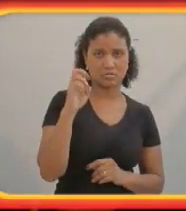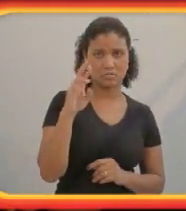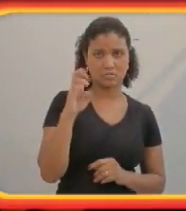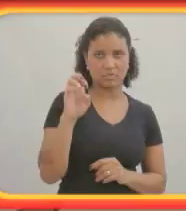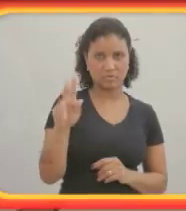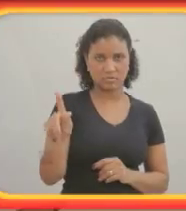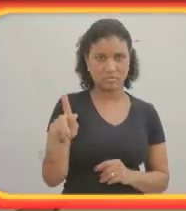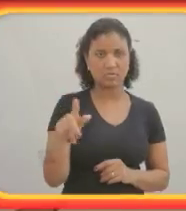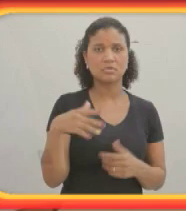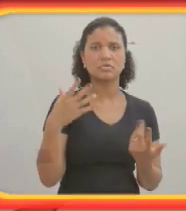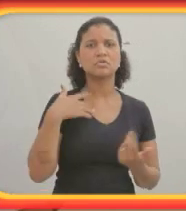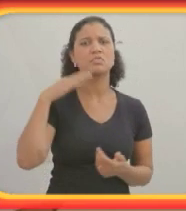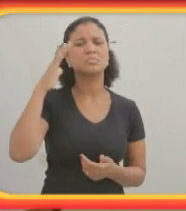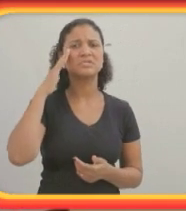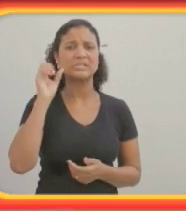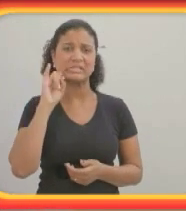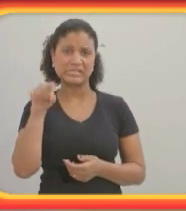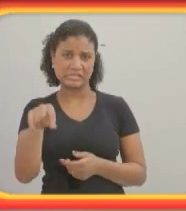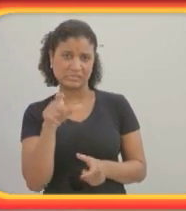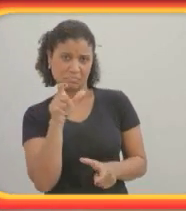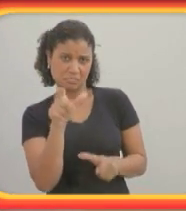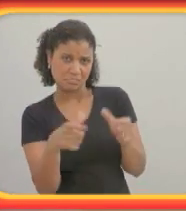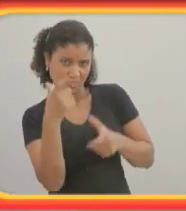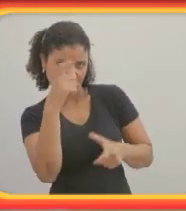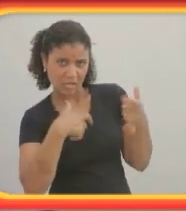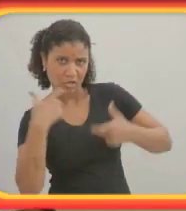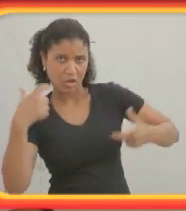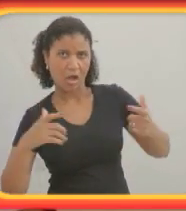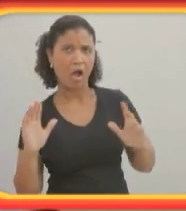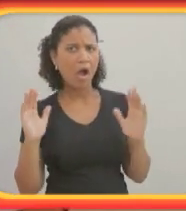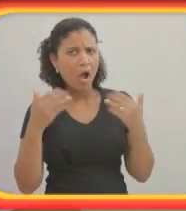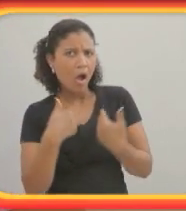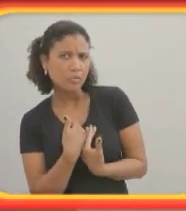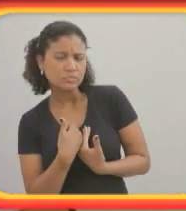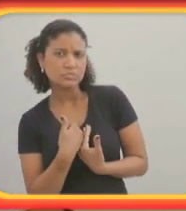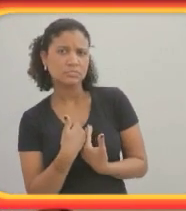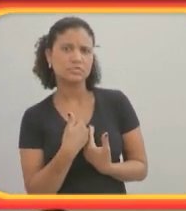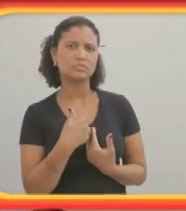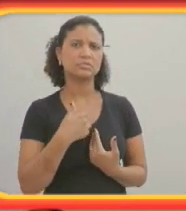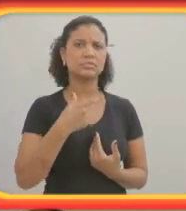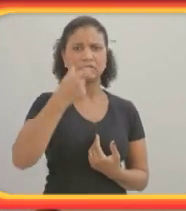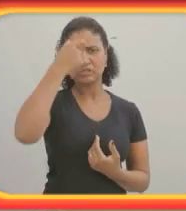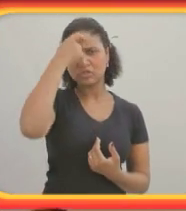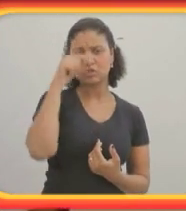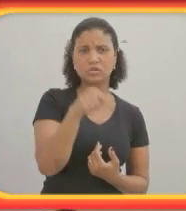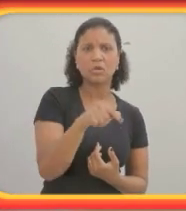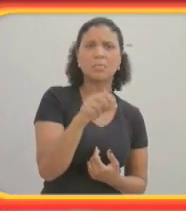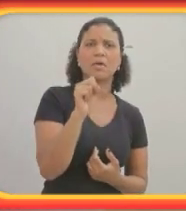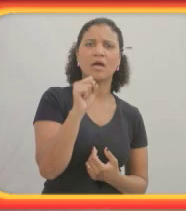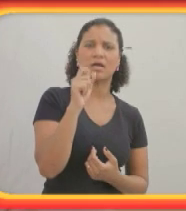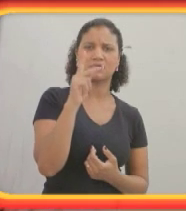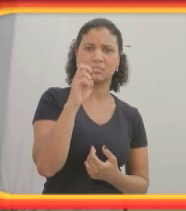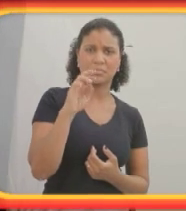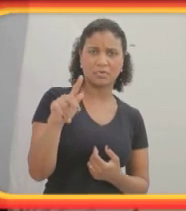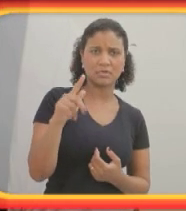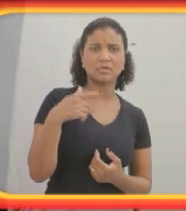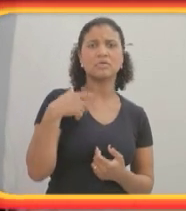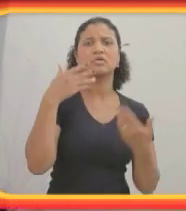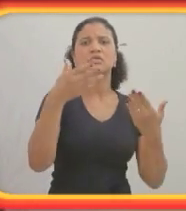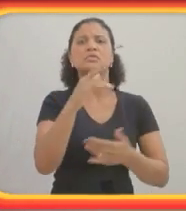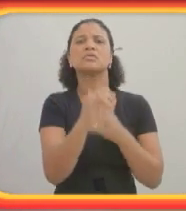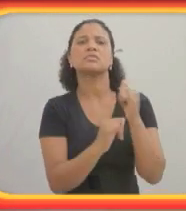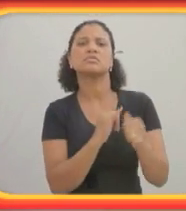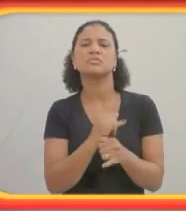síndrome de Asperger, eu tinha que checar na internet o que isso significava. Enquanto eu estava lendo sobre o termo síndrome de